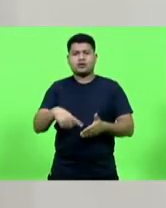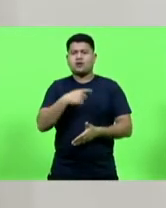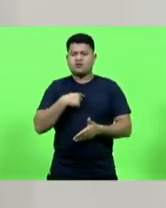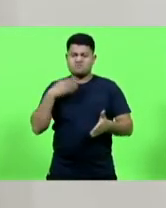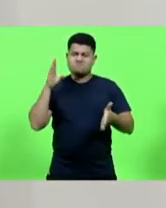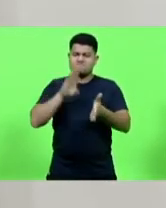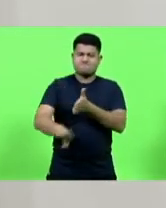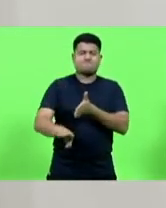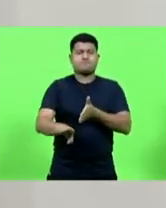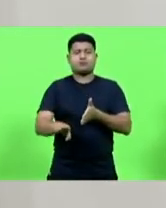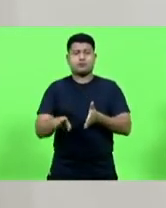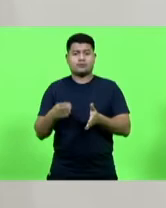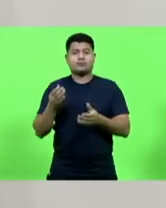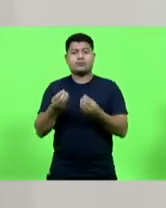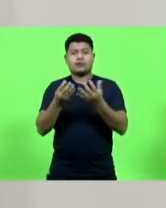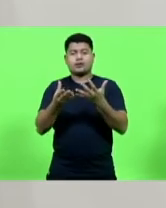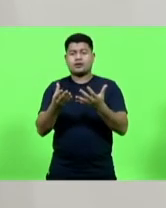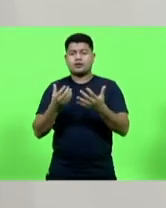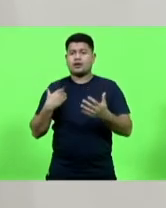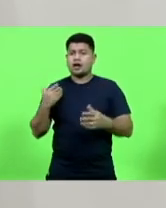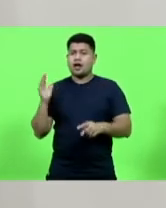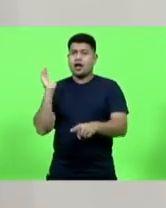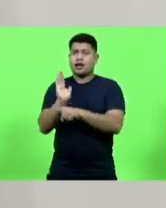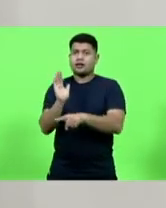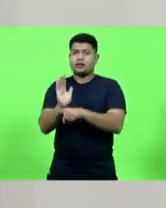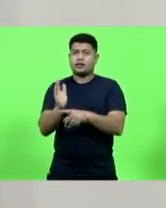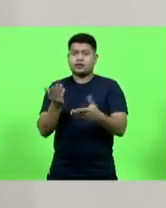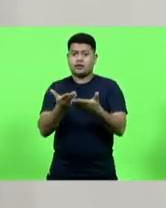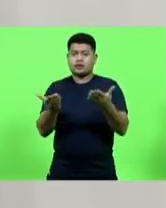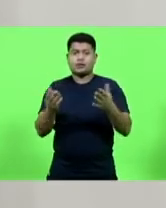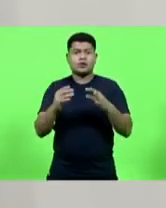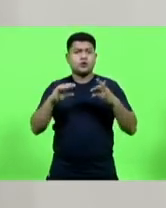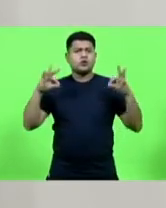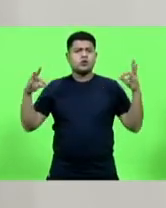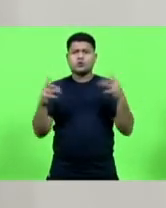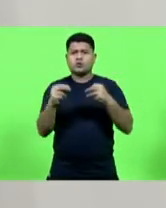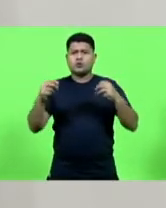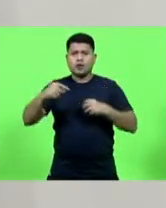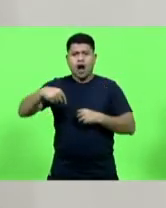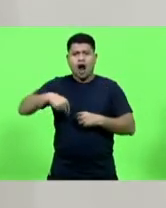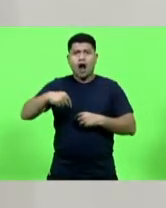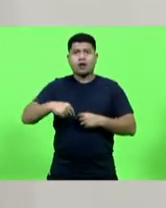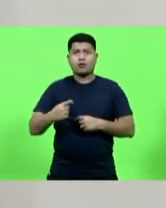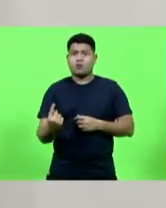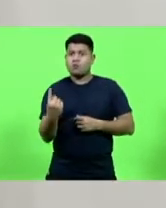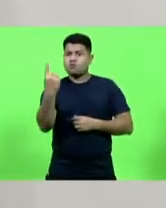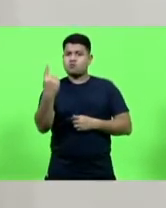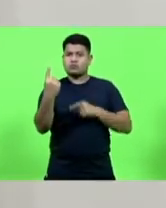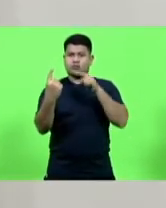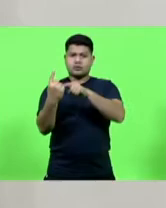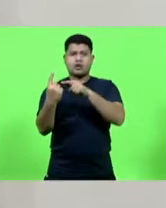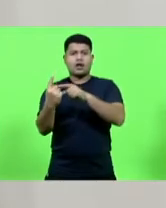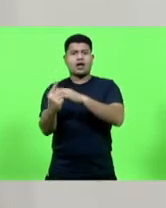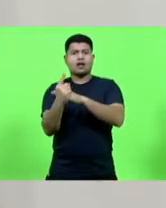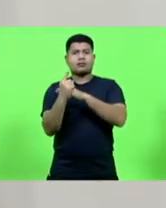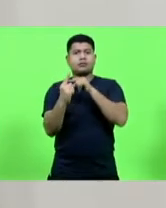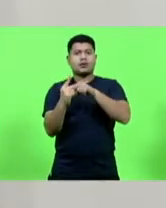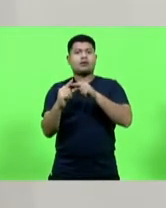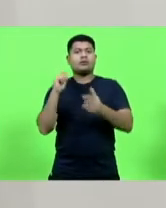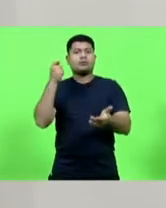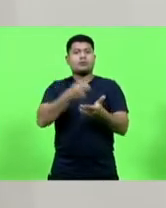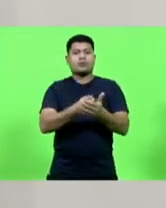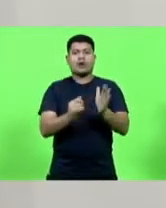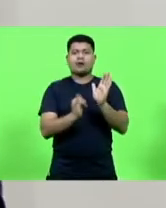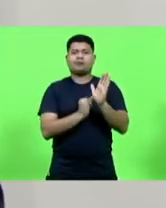que gera o imposto, que faz pagar toda essa máquina, tudo isso aqui, só tem um, que é o pagador de impostos. Obrigado.